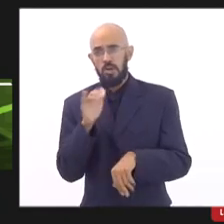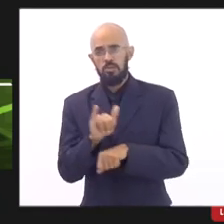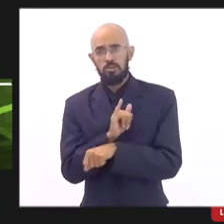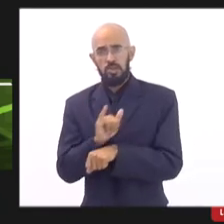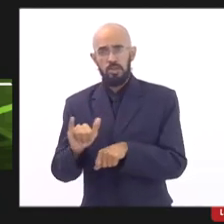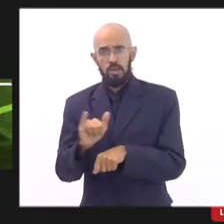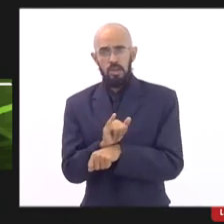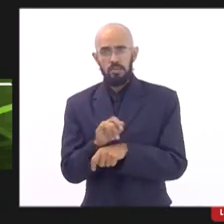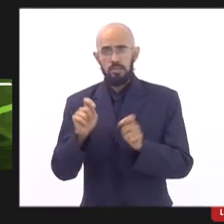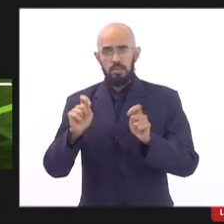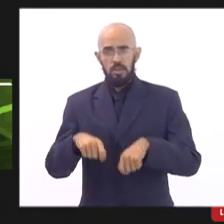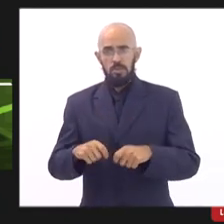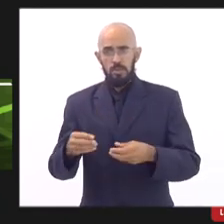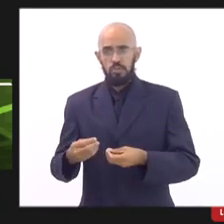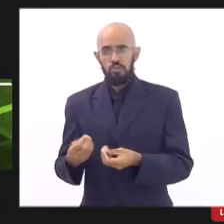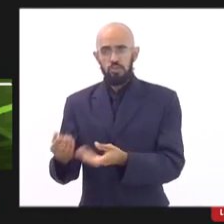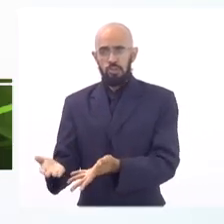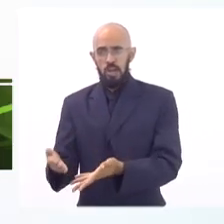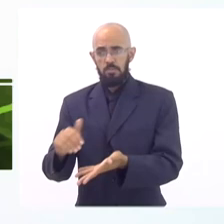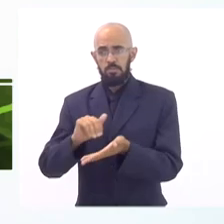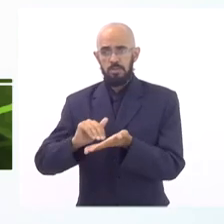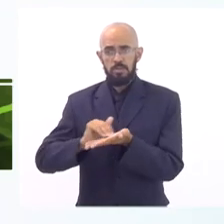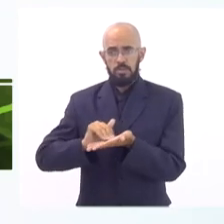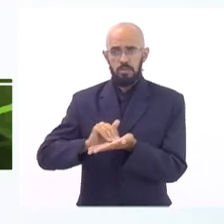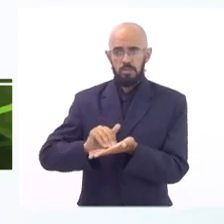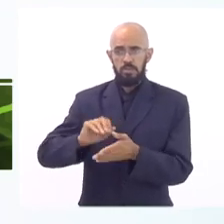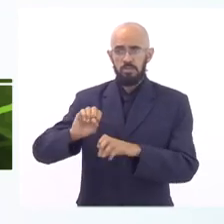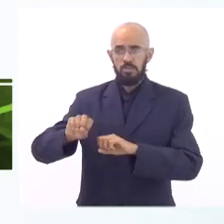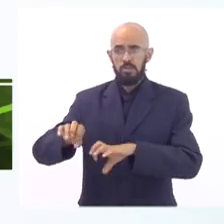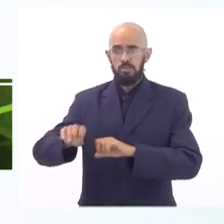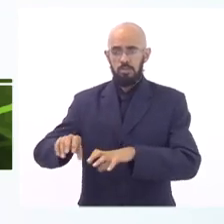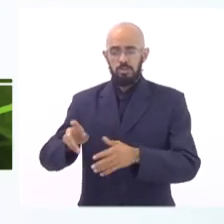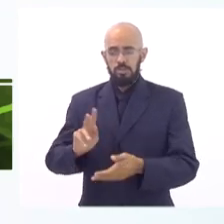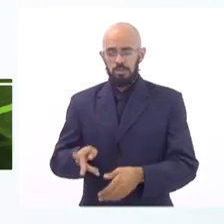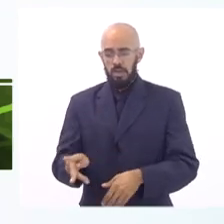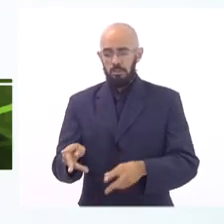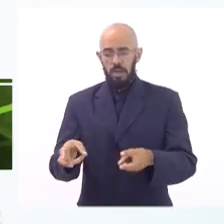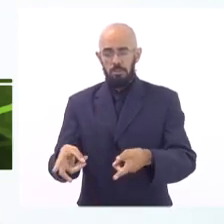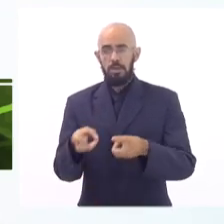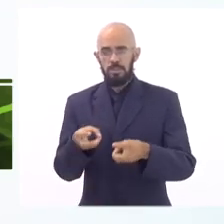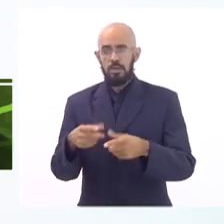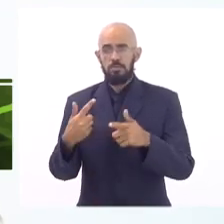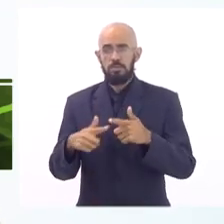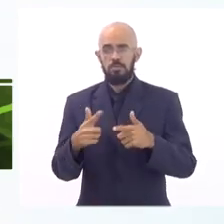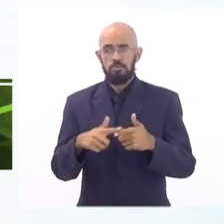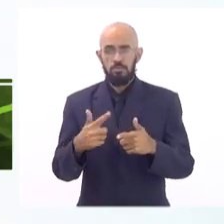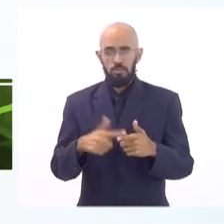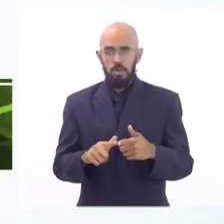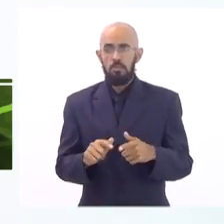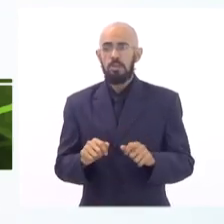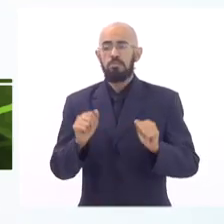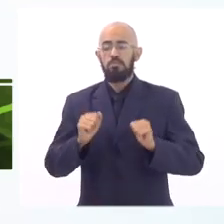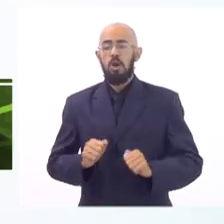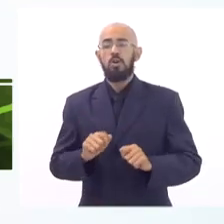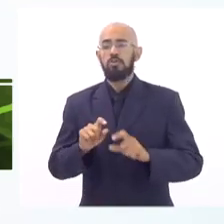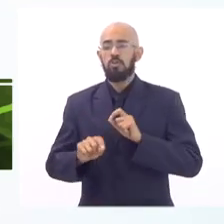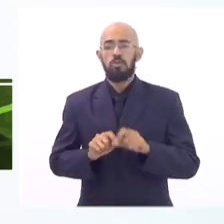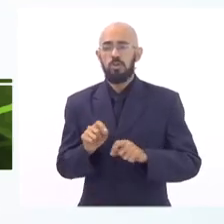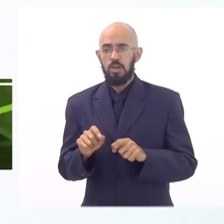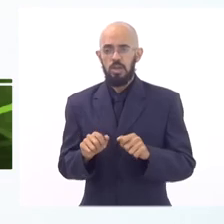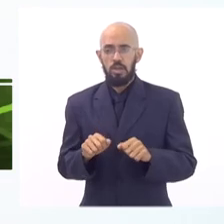Estado de Educação pra que ela sempre que percebendo esses problemas possa ter